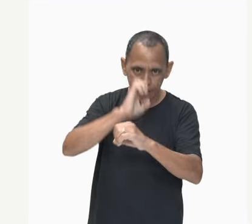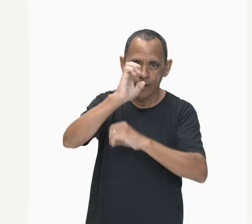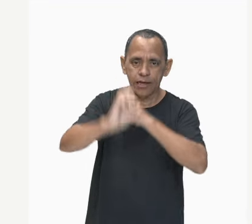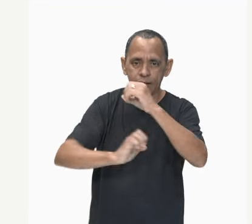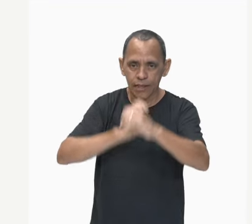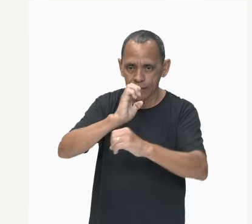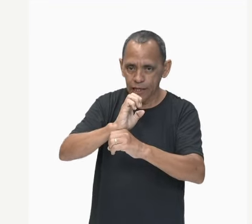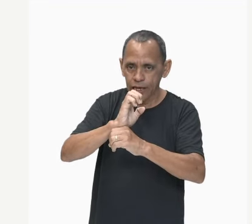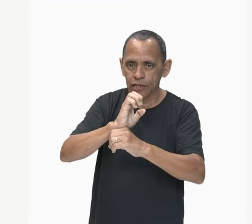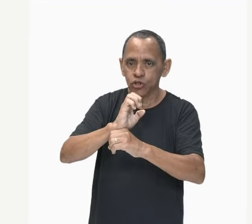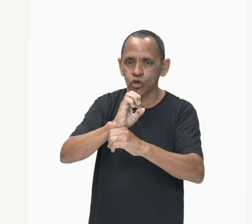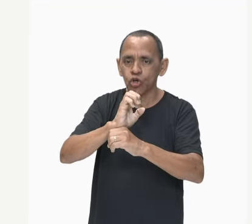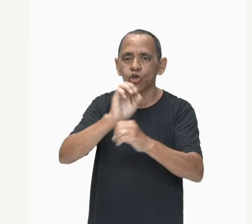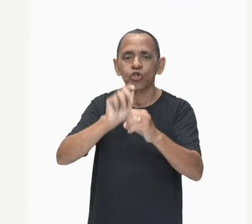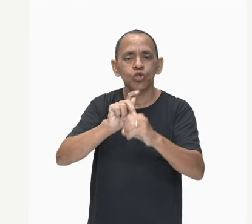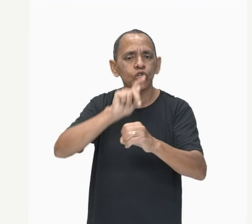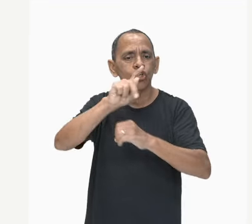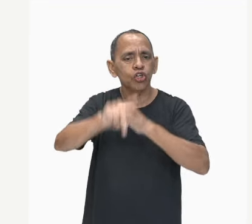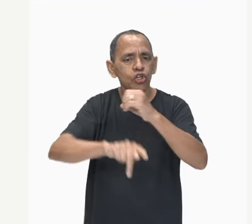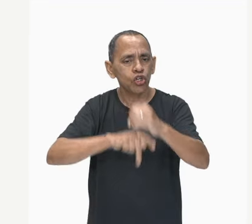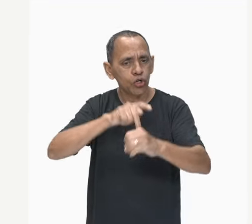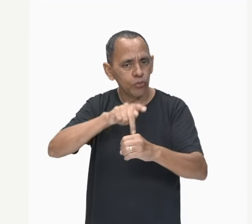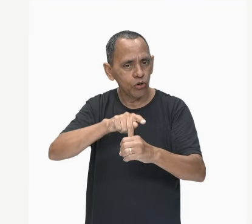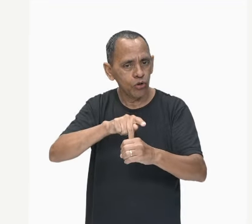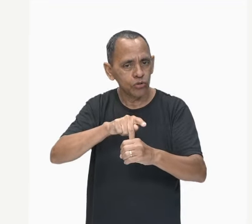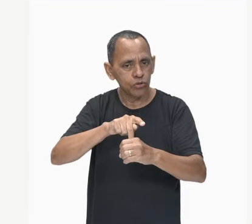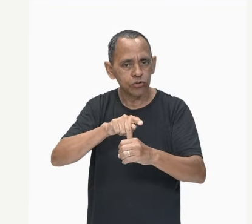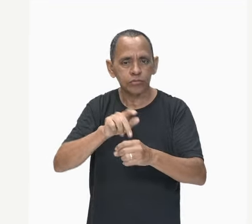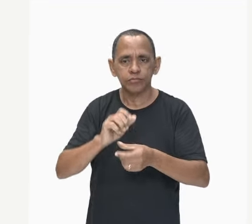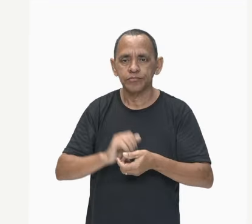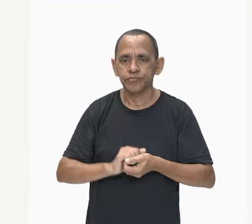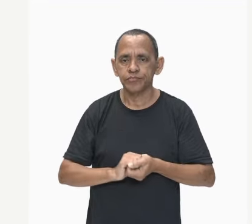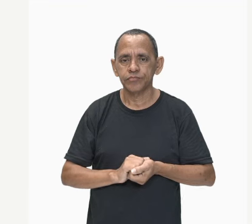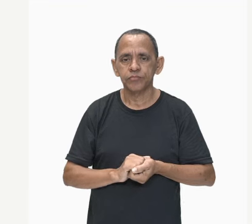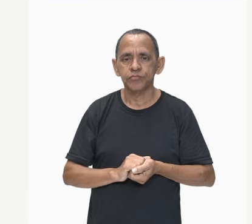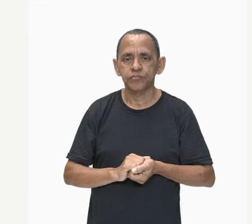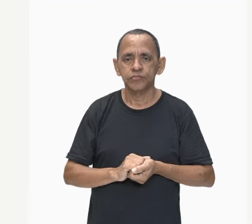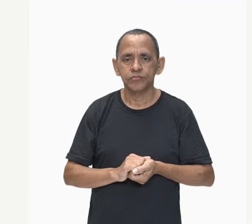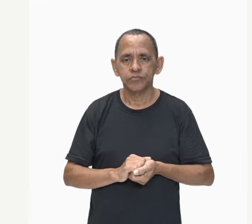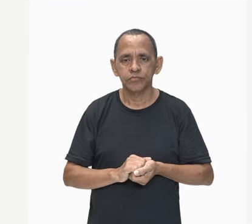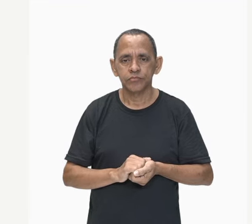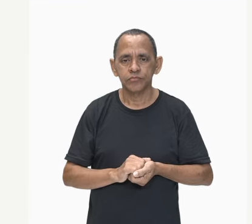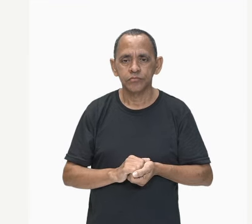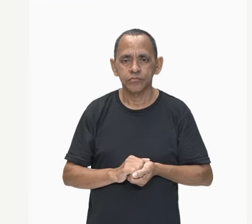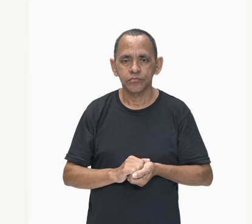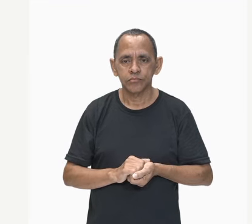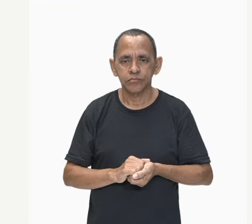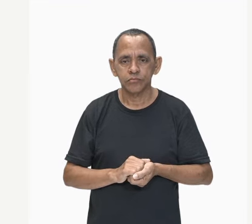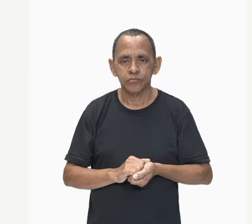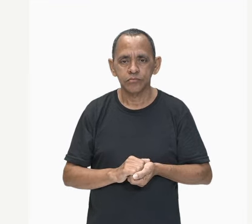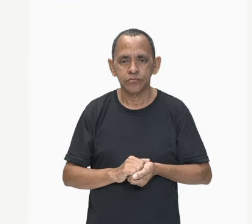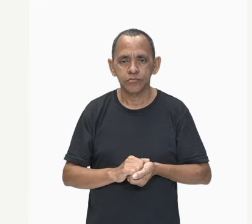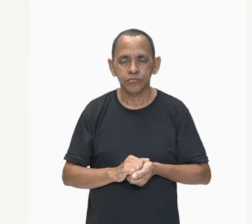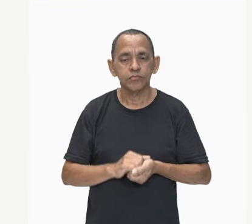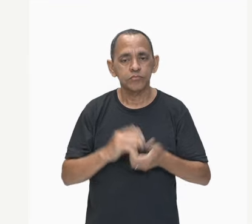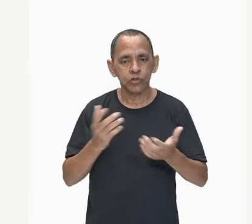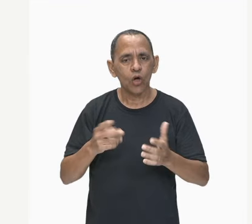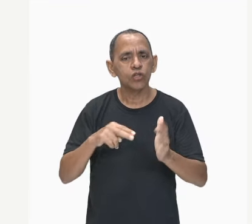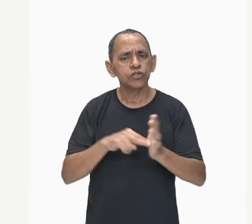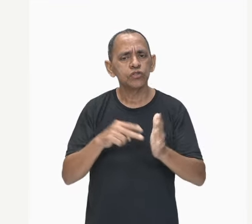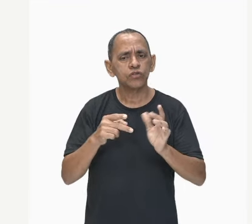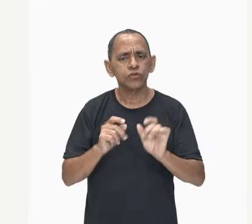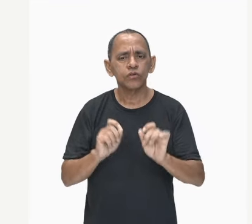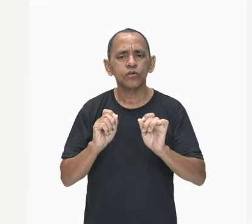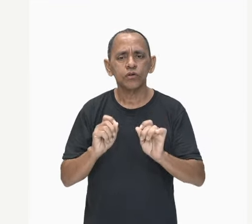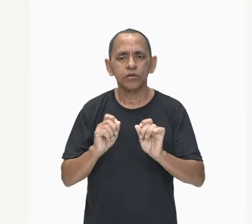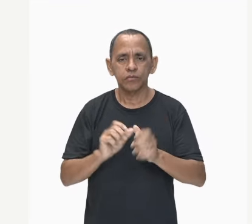negativamente, significa dizer que o número de prótons é menor que o número